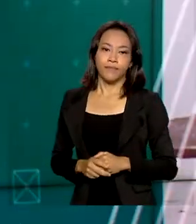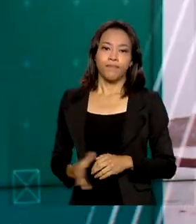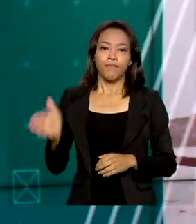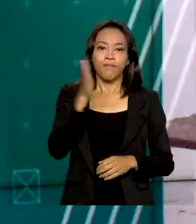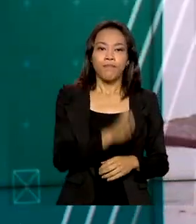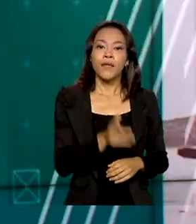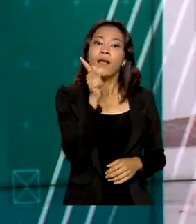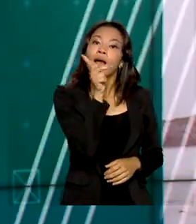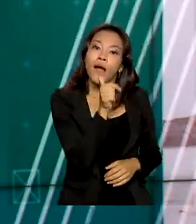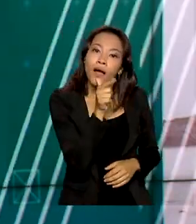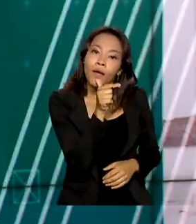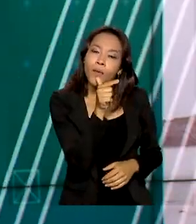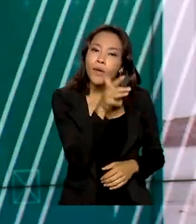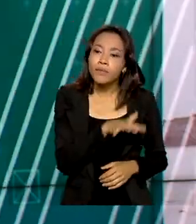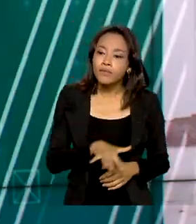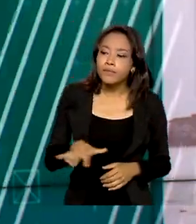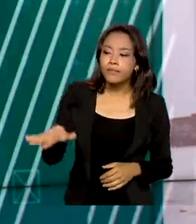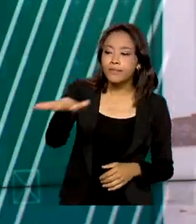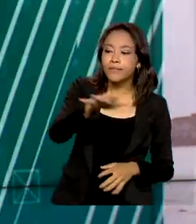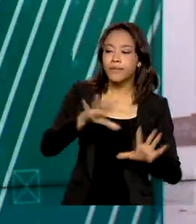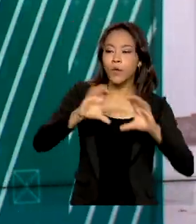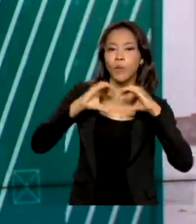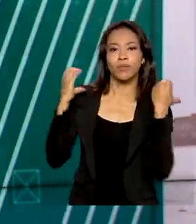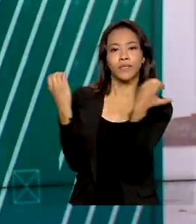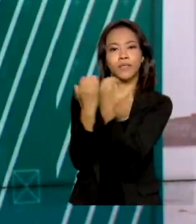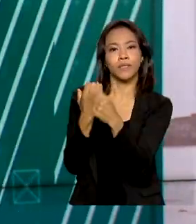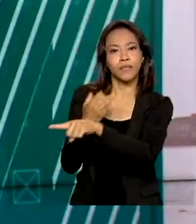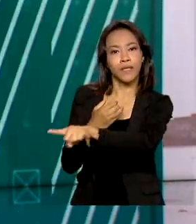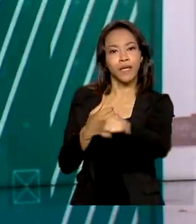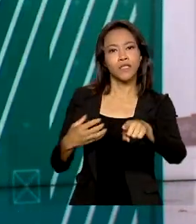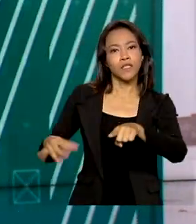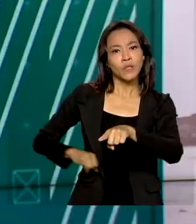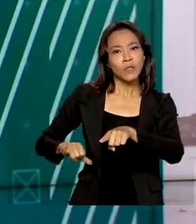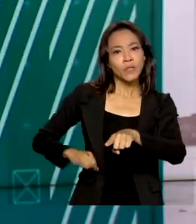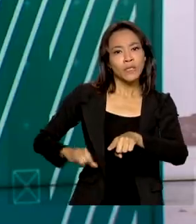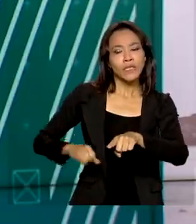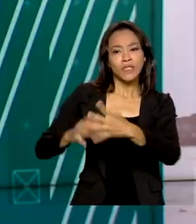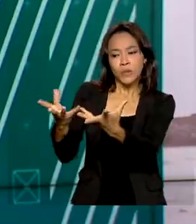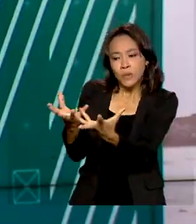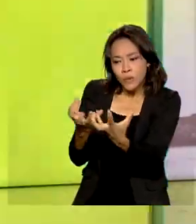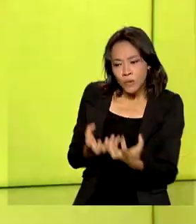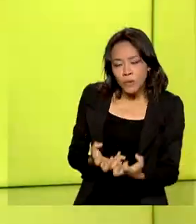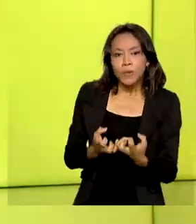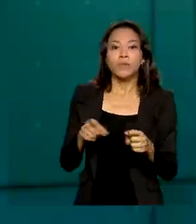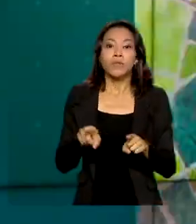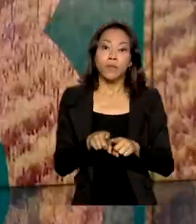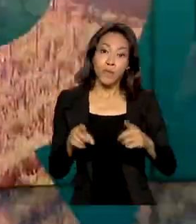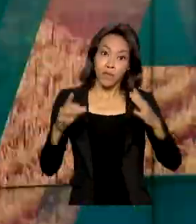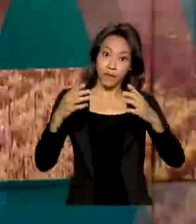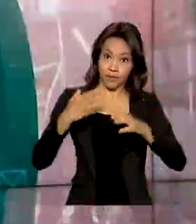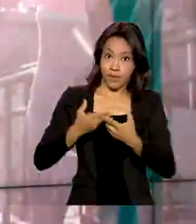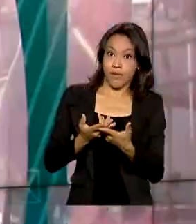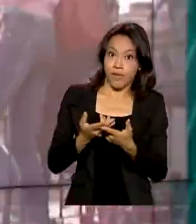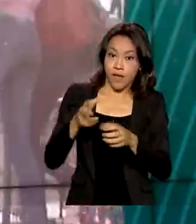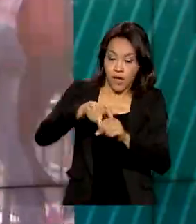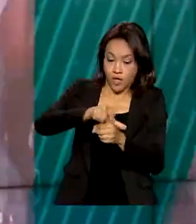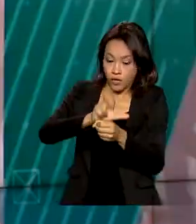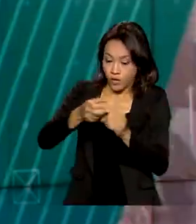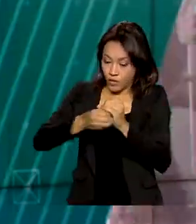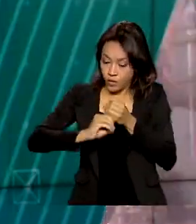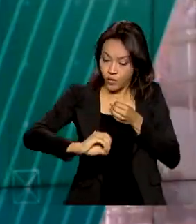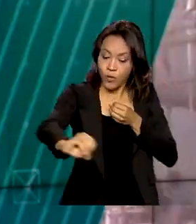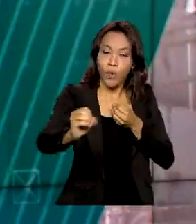Água para comunidades que sofriam com a seca, entrega de moradias e de estações de tratamento de esgoto. Apesar da